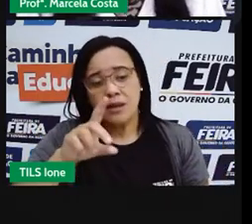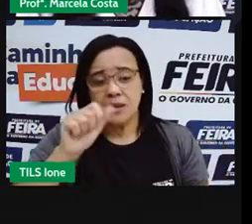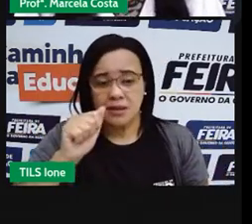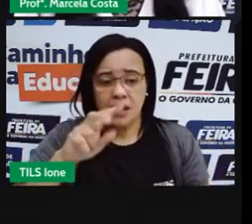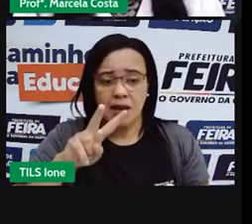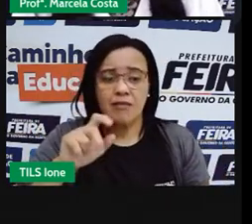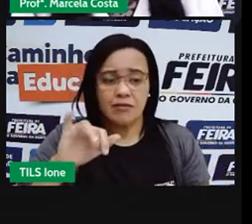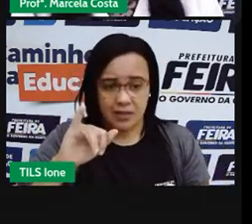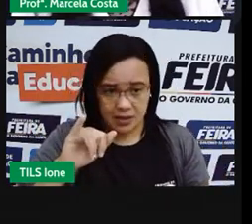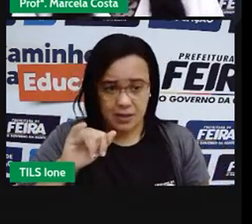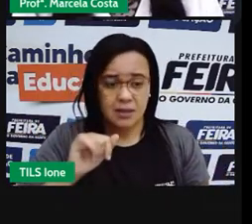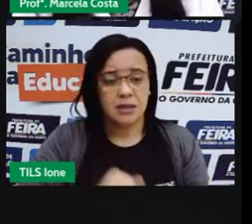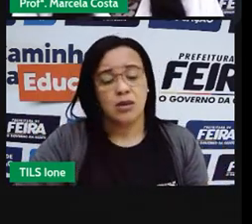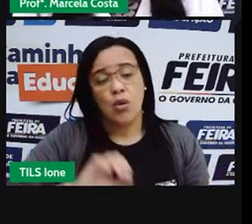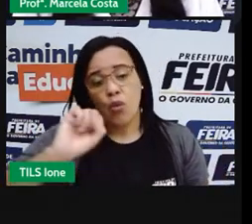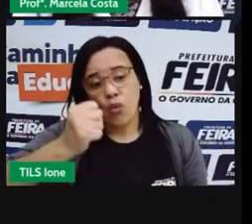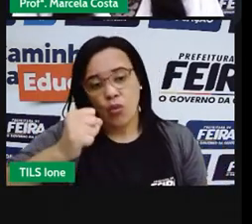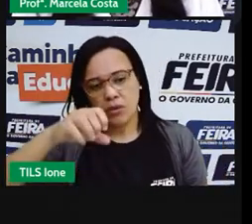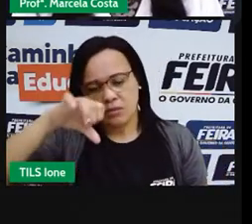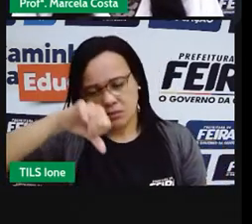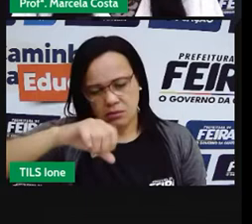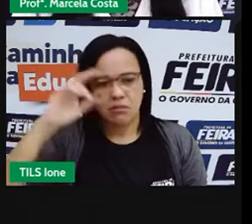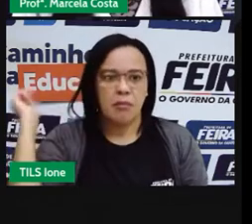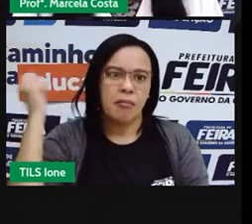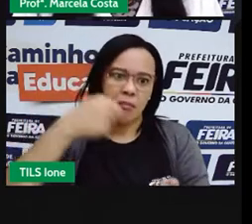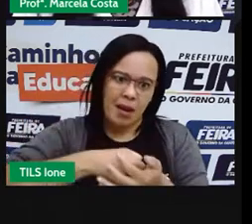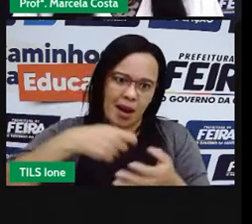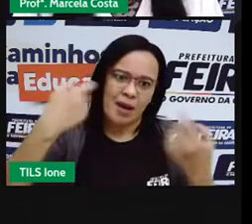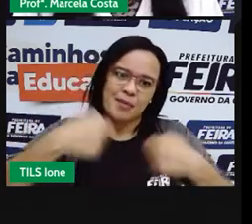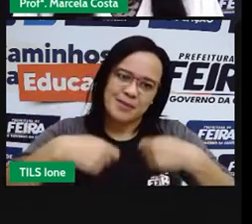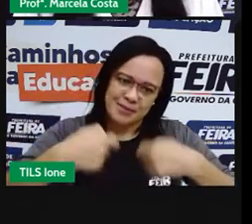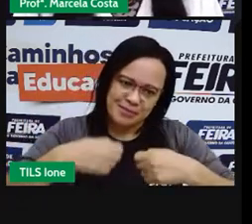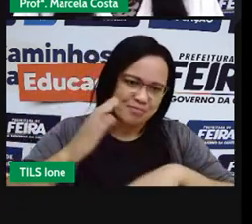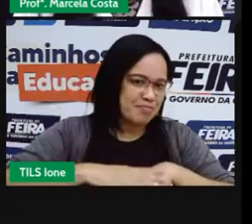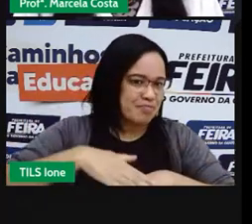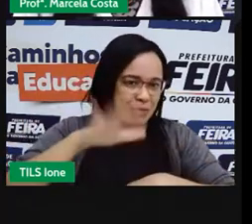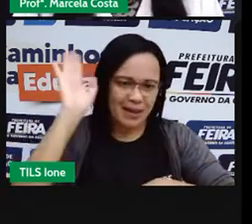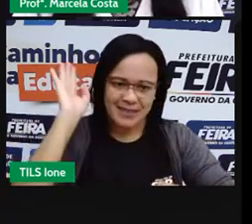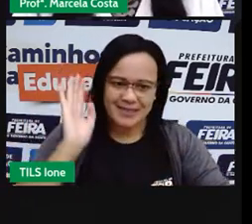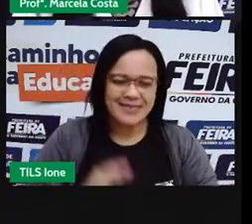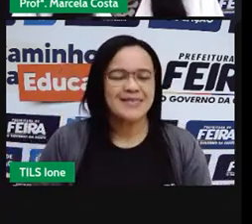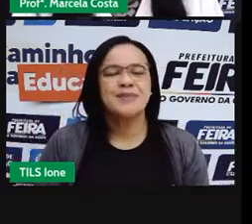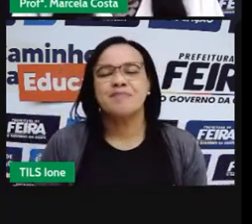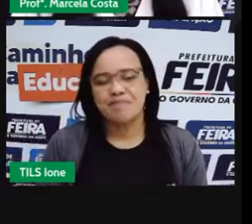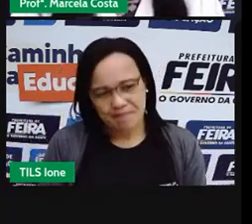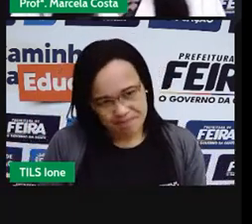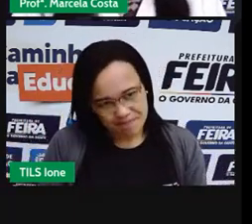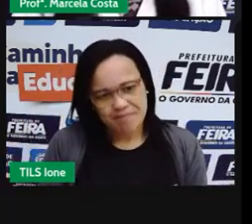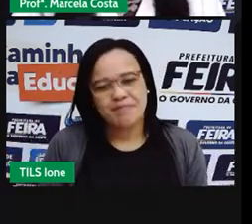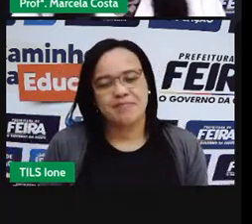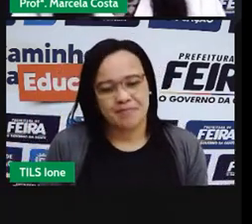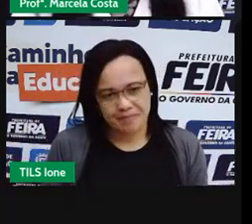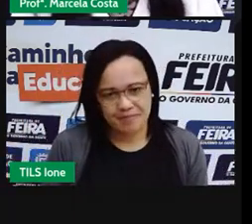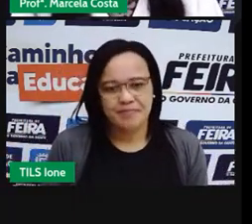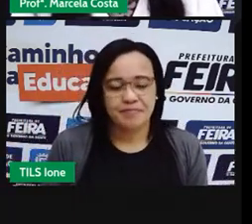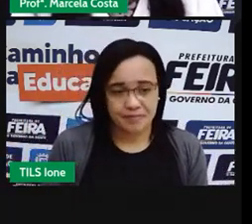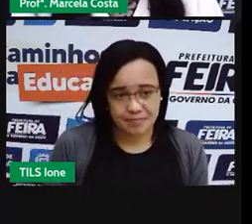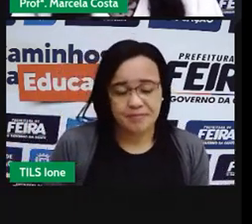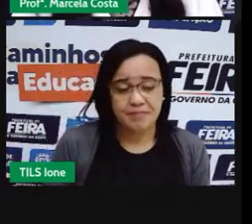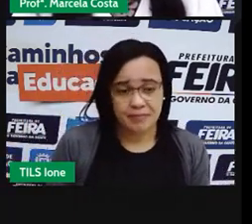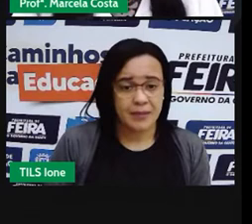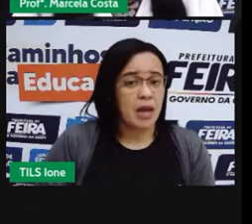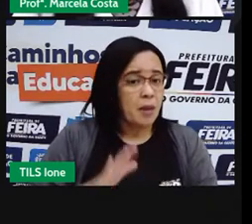reais. Olha. Então, deixa eu ver que 89 é um número maior do que 72